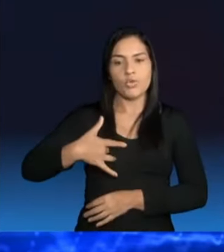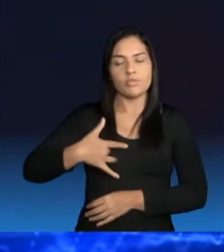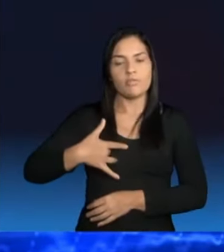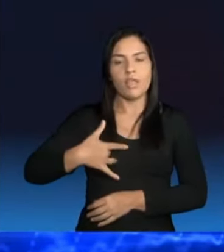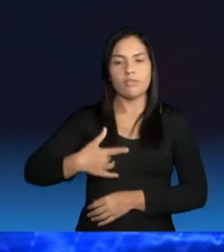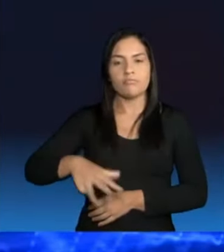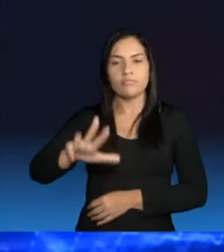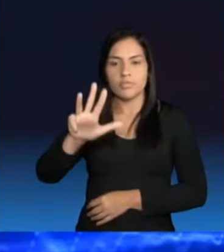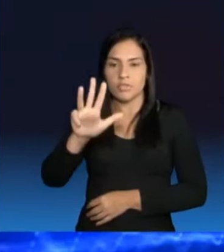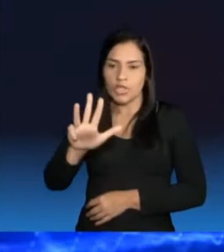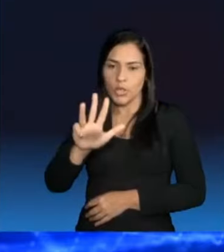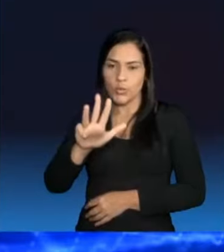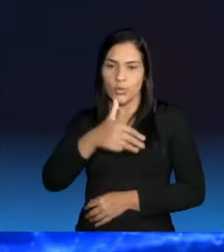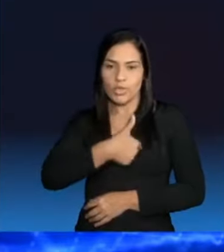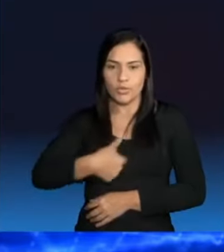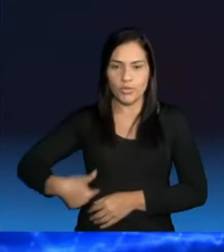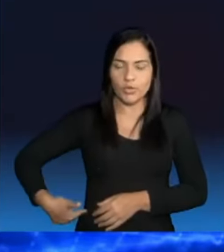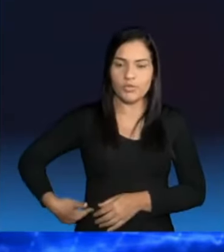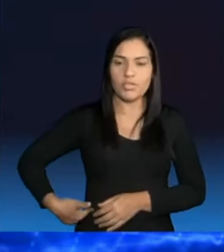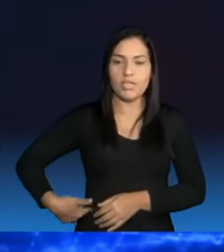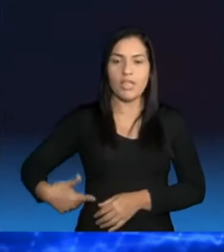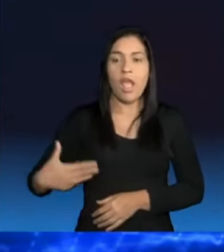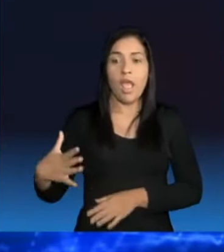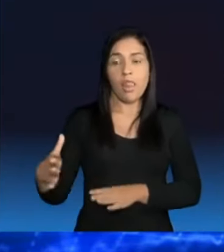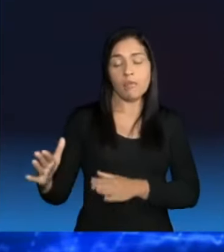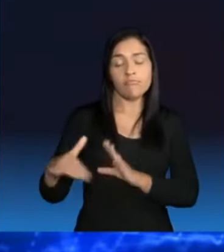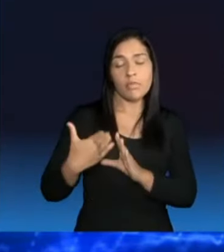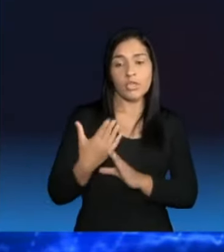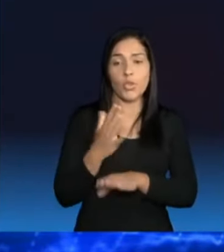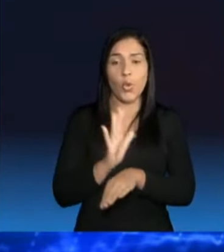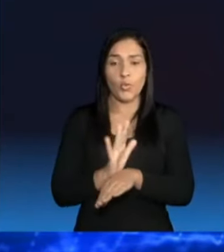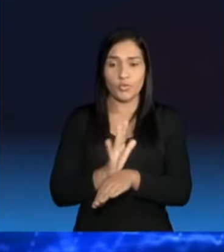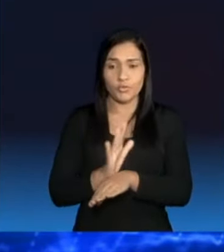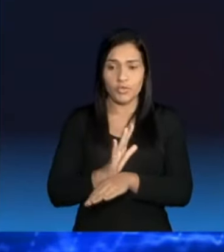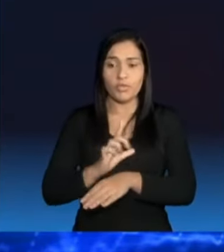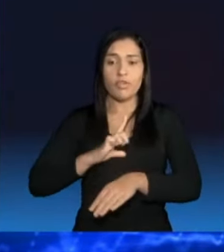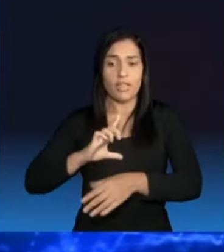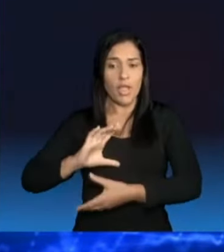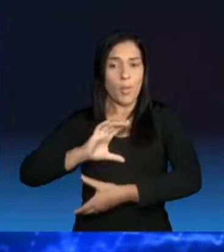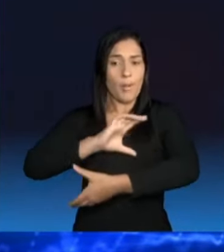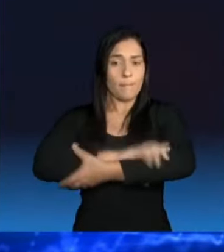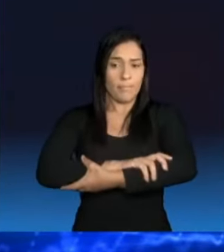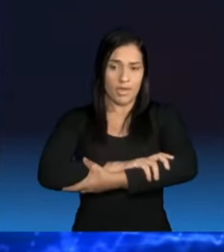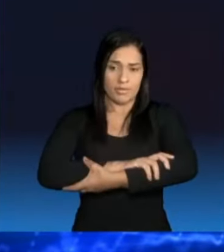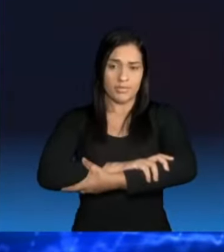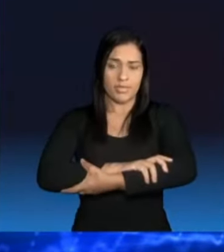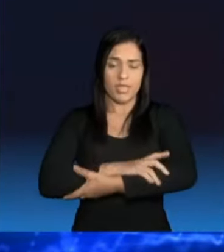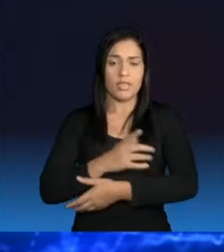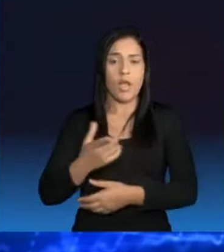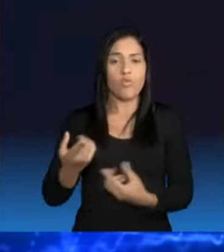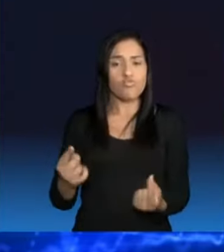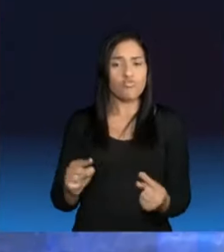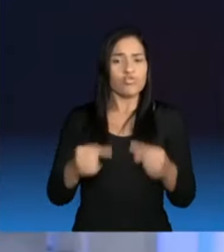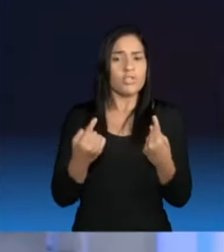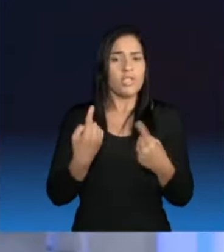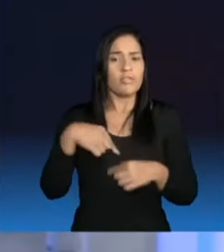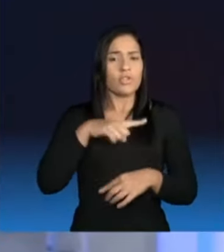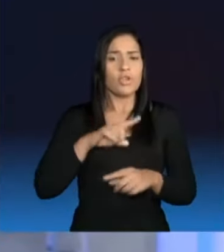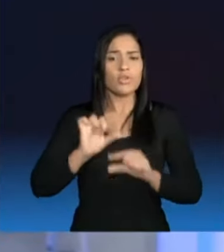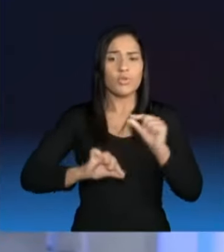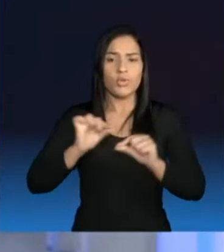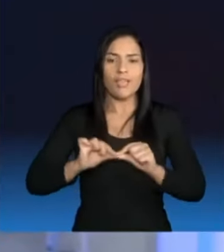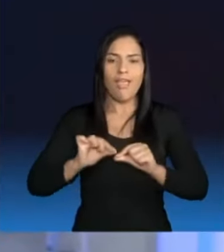foi transmitido no nosso programa eleitoral falando da parceria que nós vamos ter. O nosso desafio vai ser aumentar a cobertura da saúde